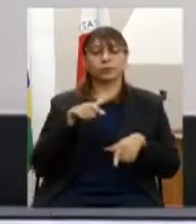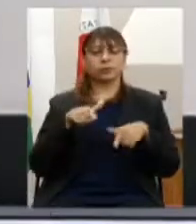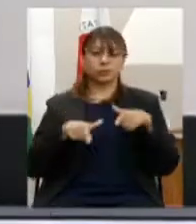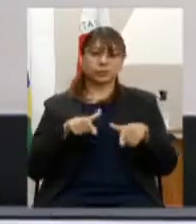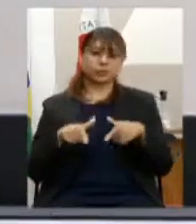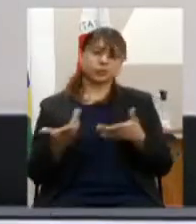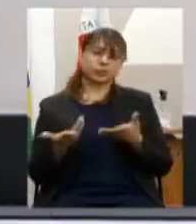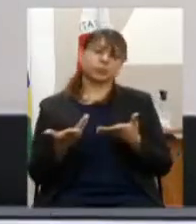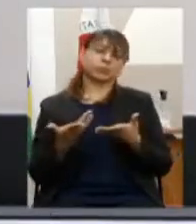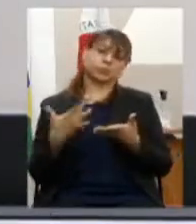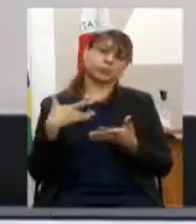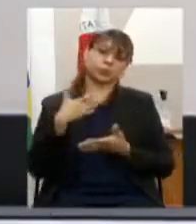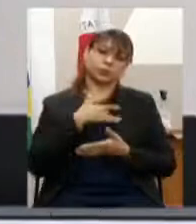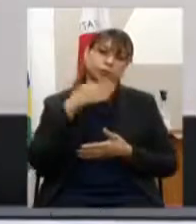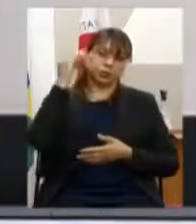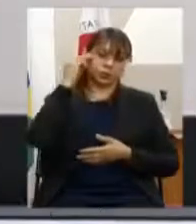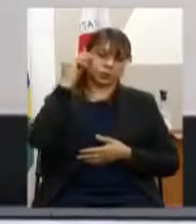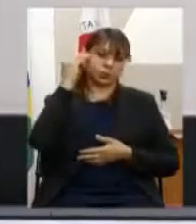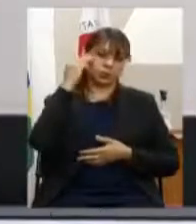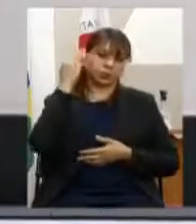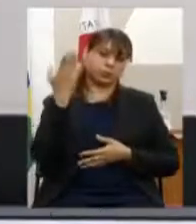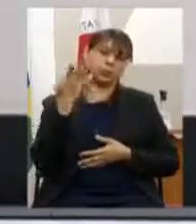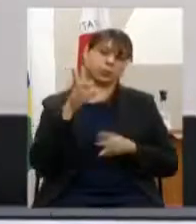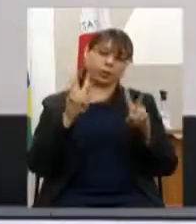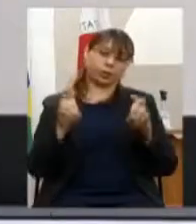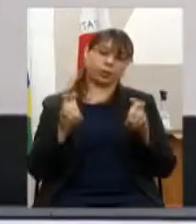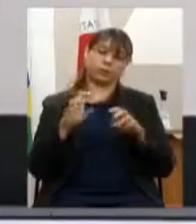gerais relatora do tema saúde